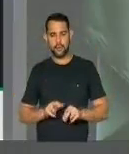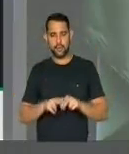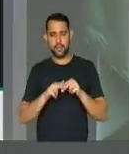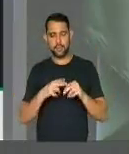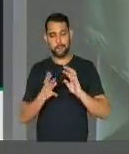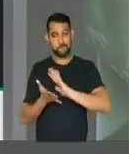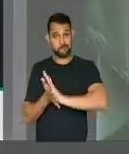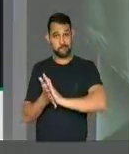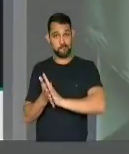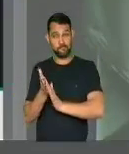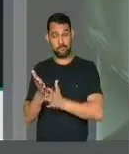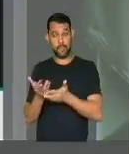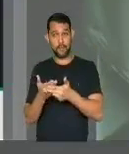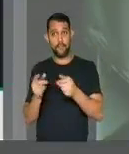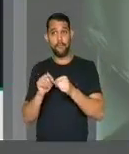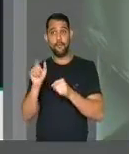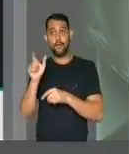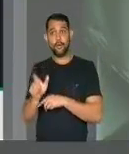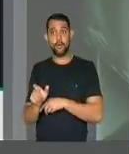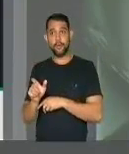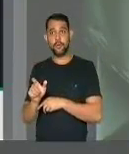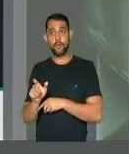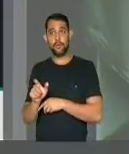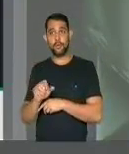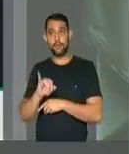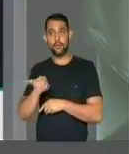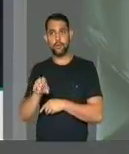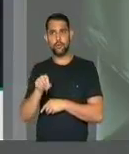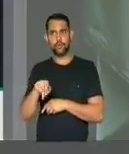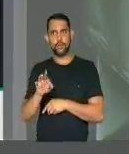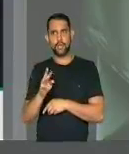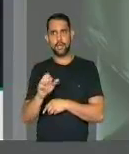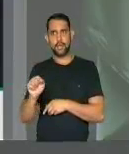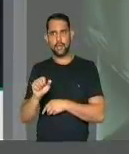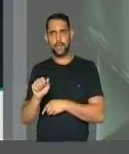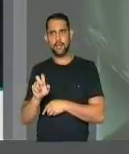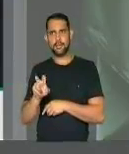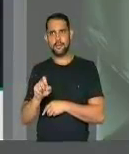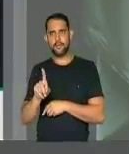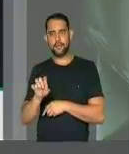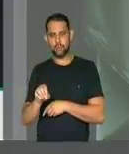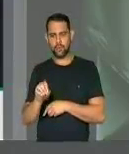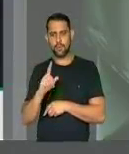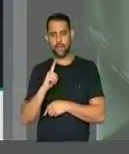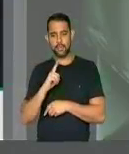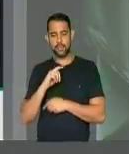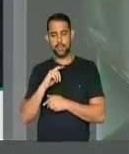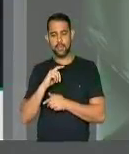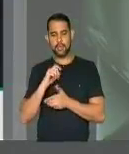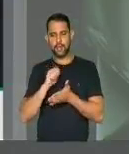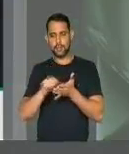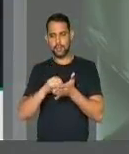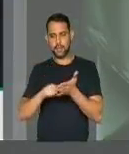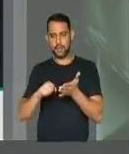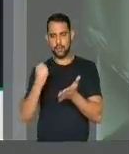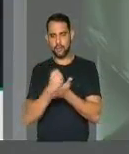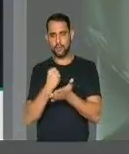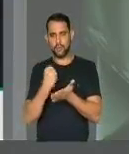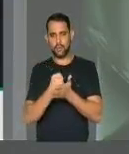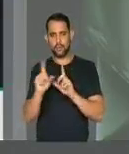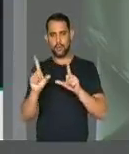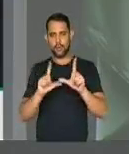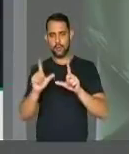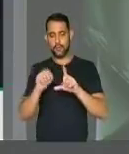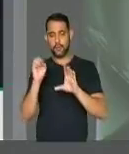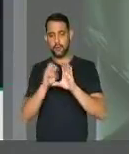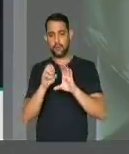discriminação, foi o Jonathan Azevedo, que tinha assinado aquele contrato com a TV